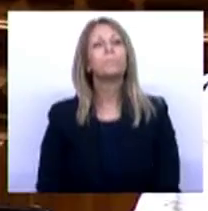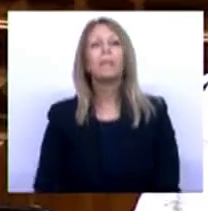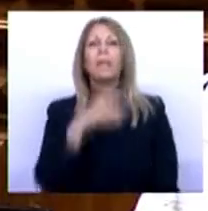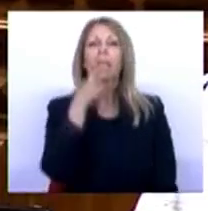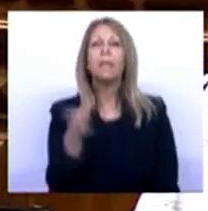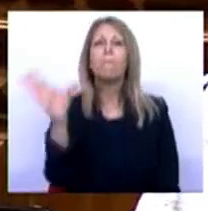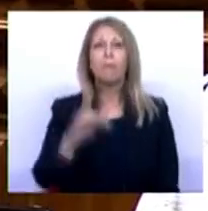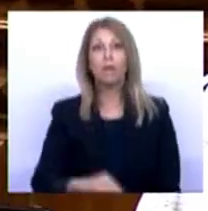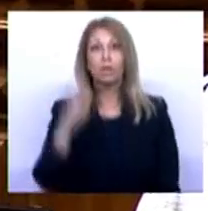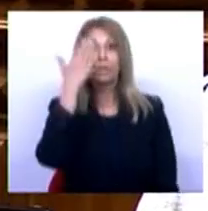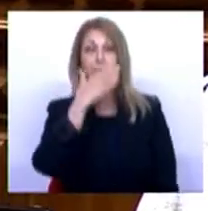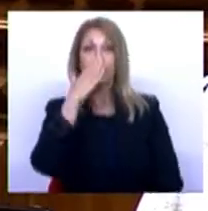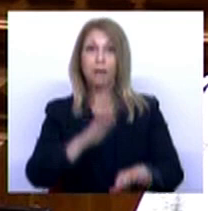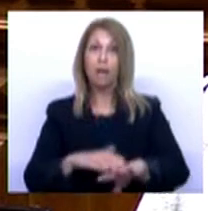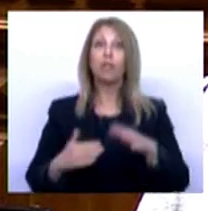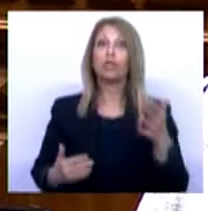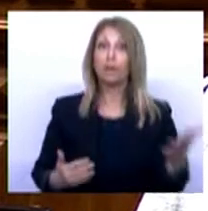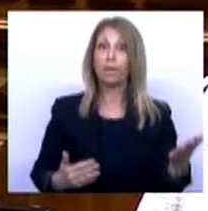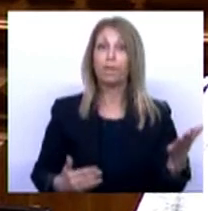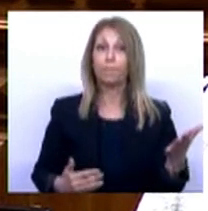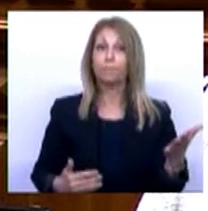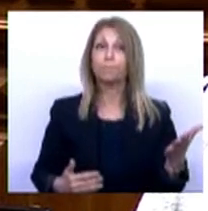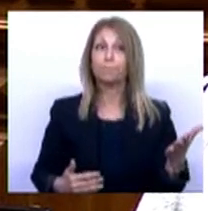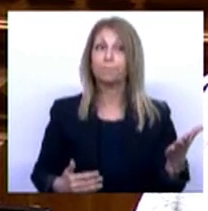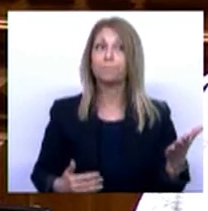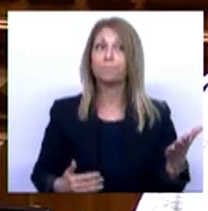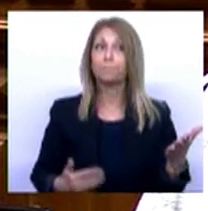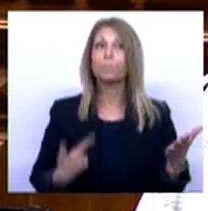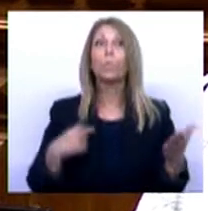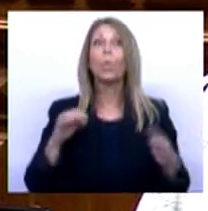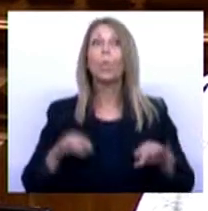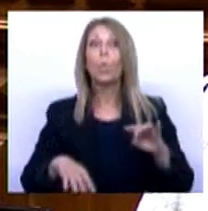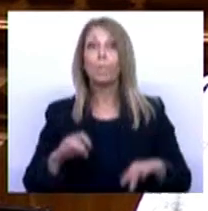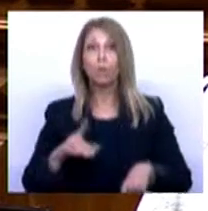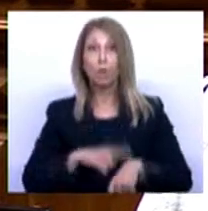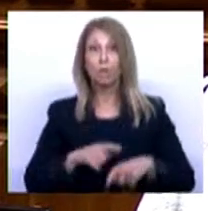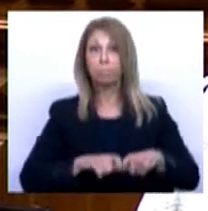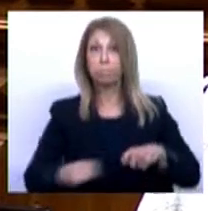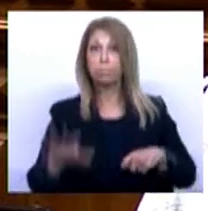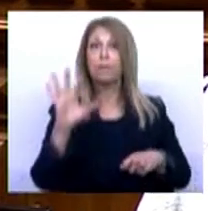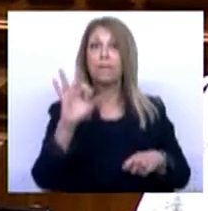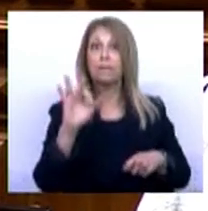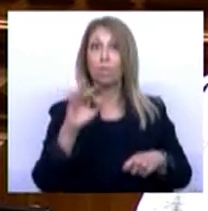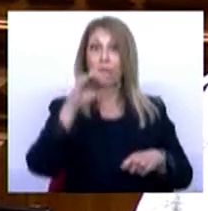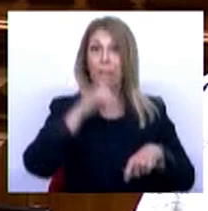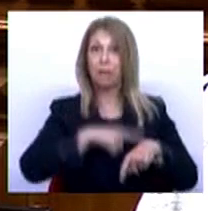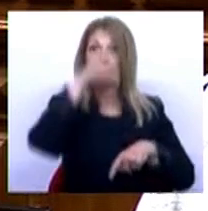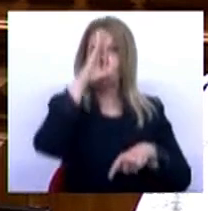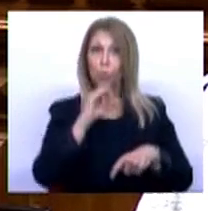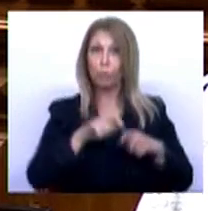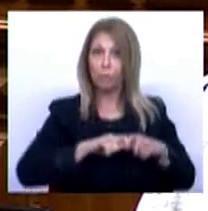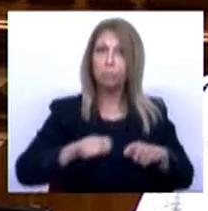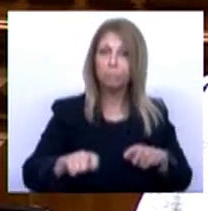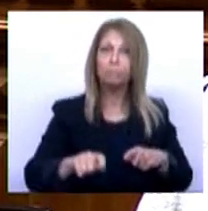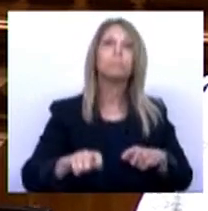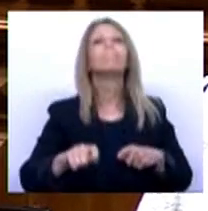Se a esquerda, aquilo que se passou na 14ª legislatura, acabou por demonstrar